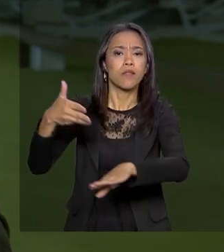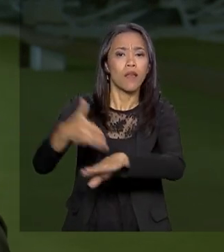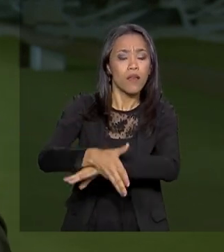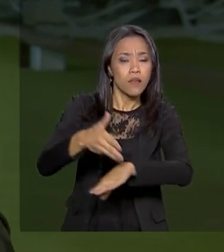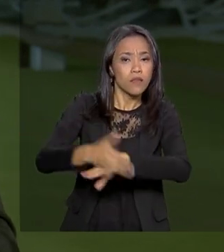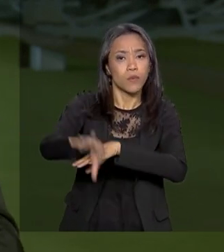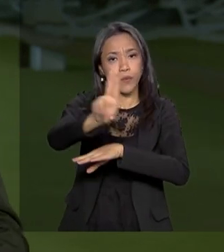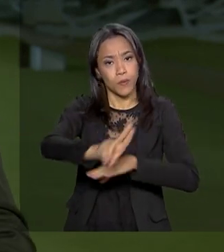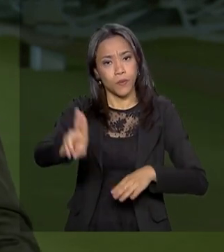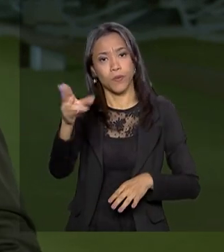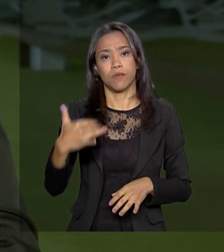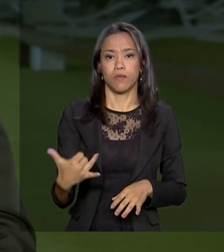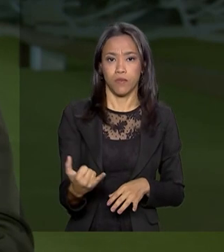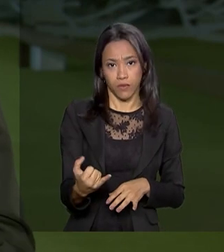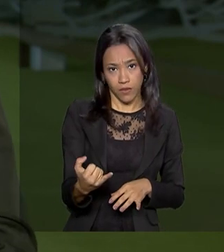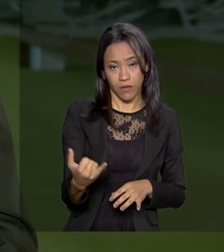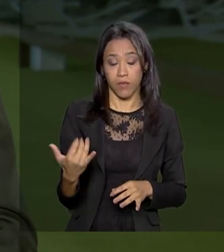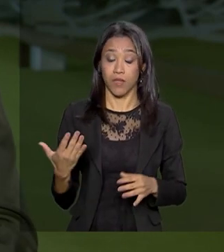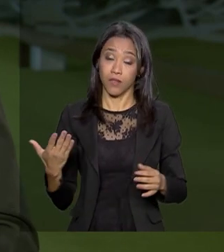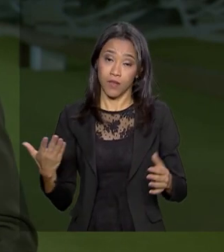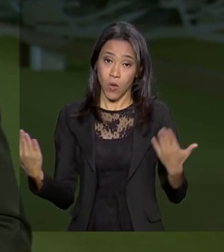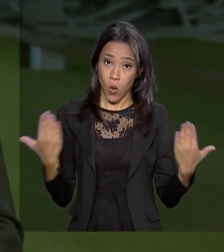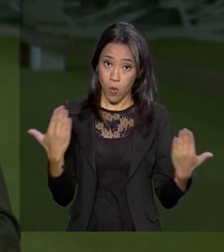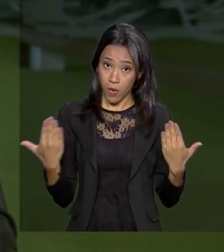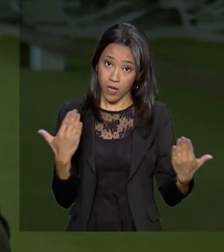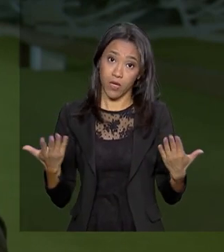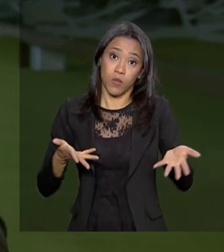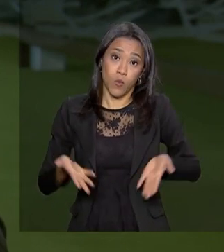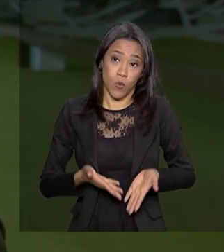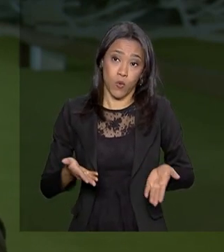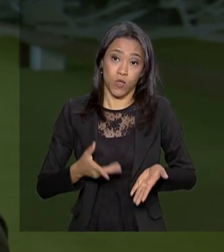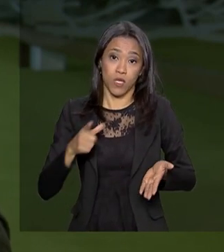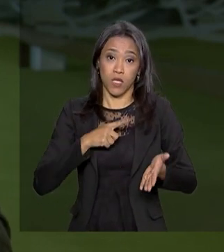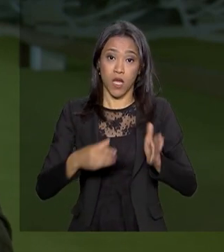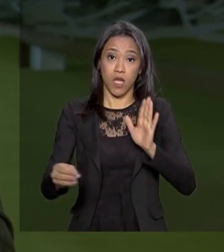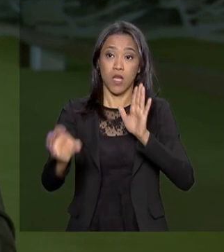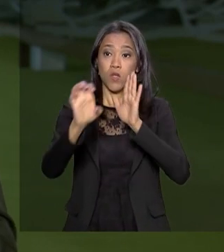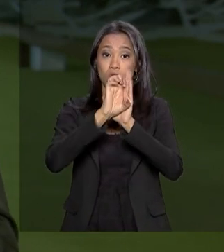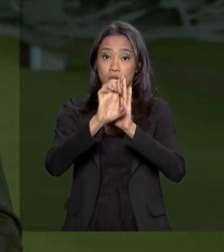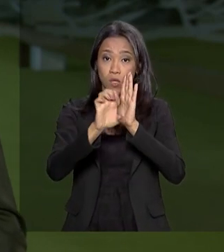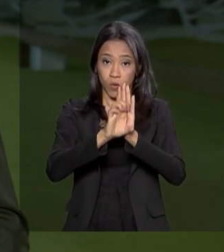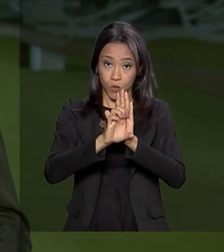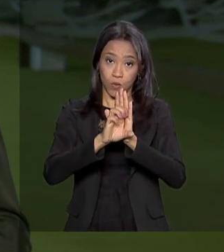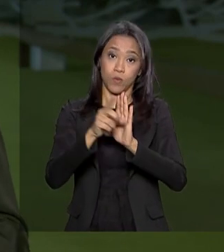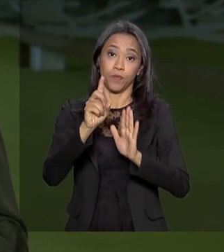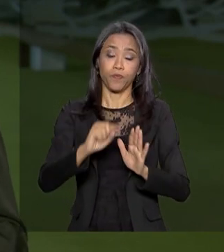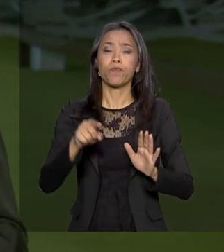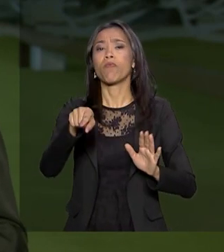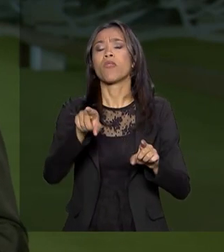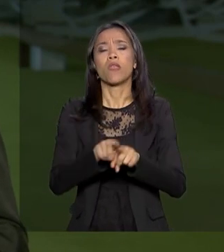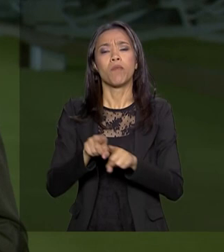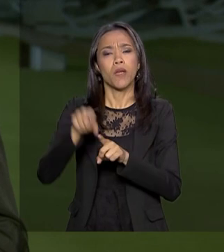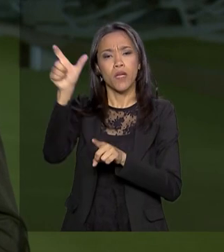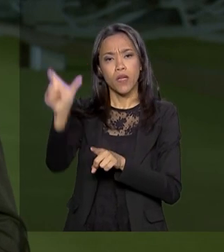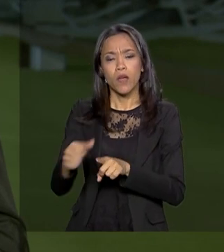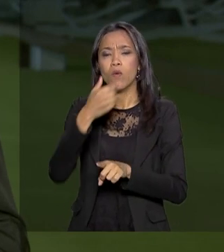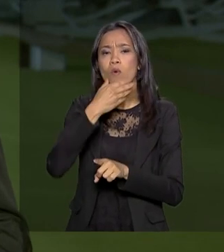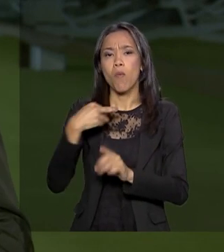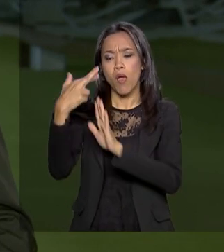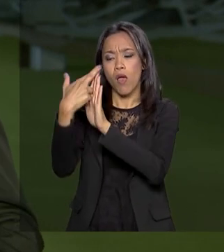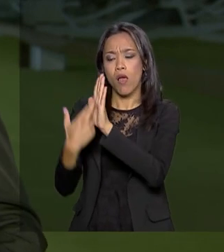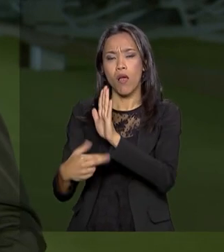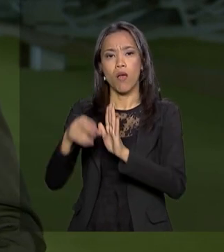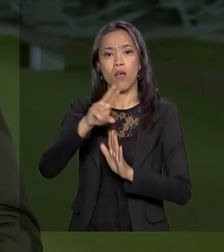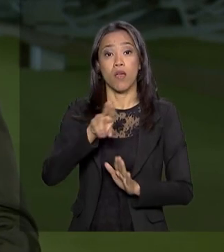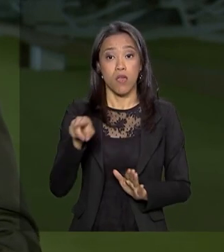porte de armas em comparação ao que está hoje no Estatuto do Desarmamento. O relator, o deputado Alexandre Leite, disse